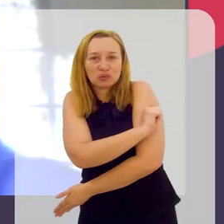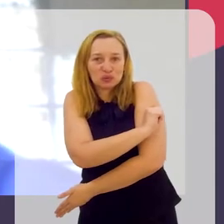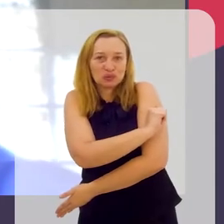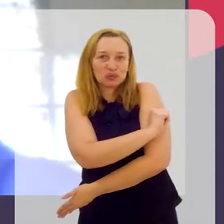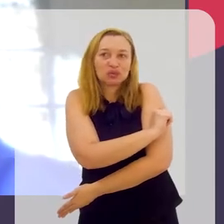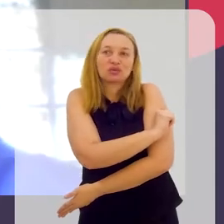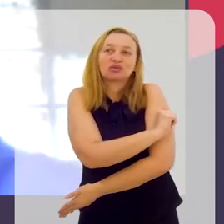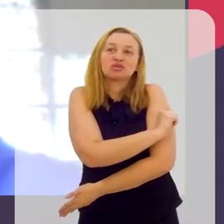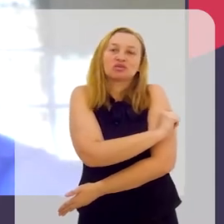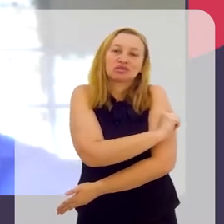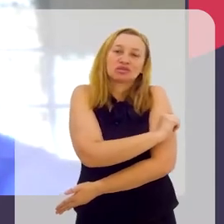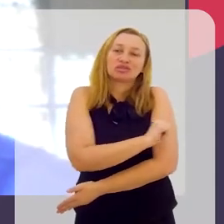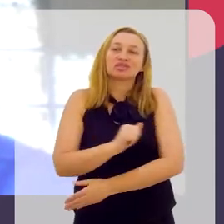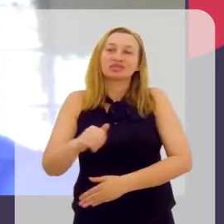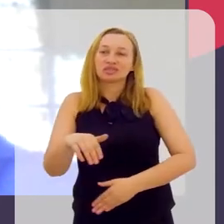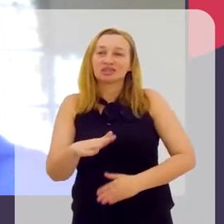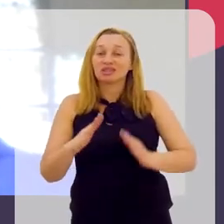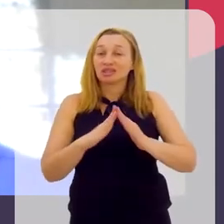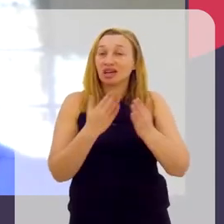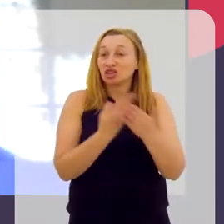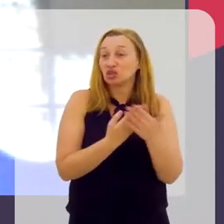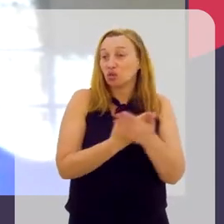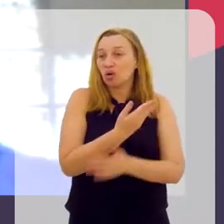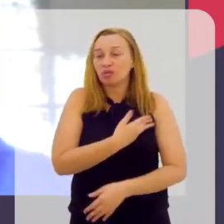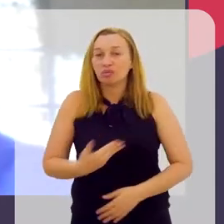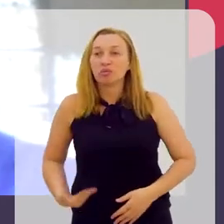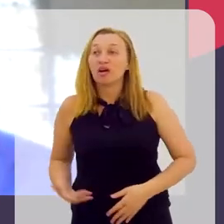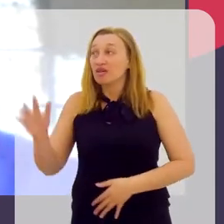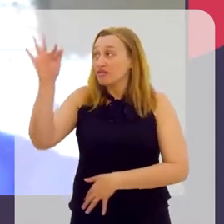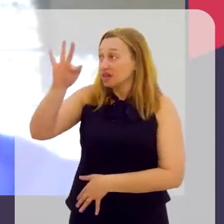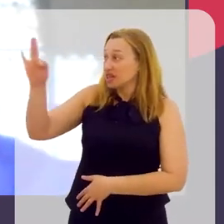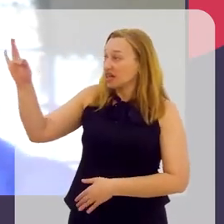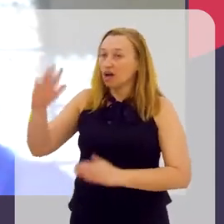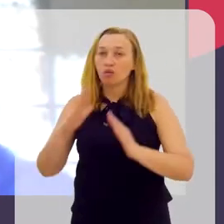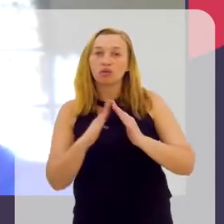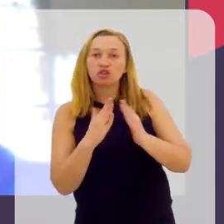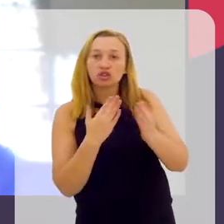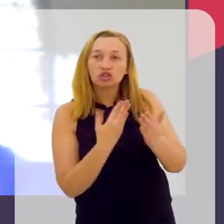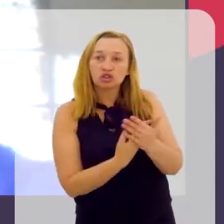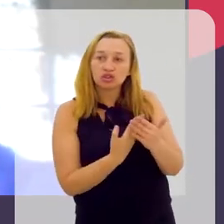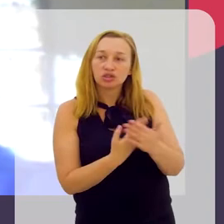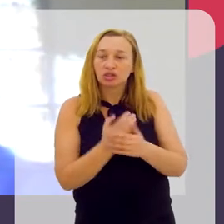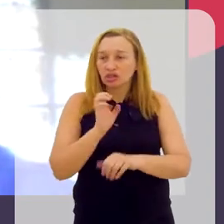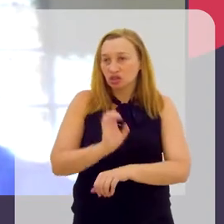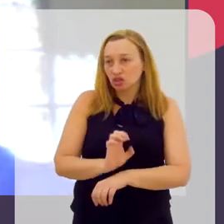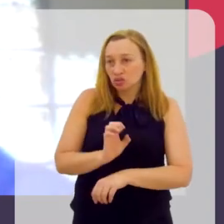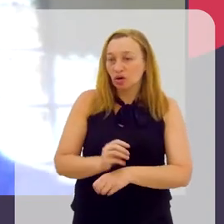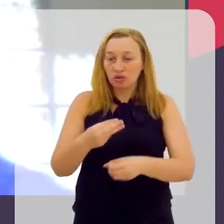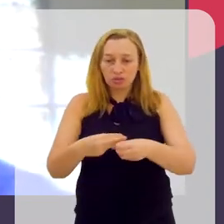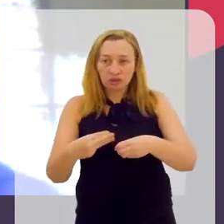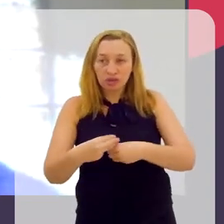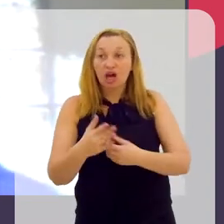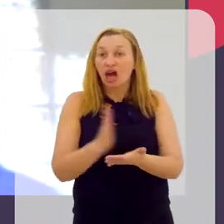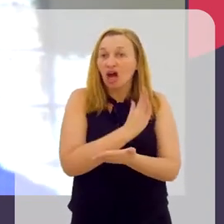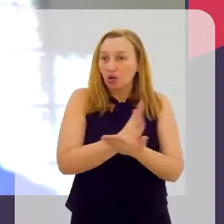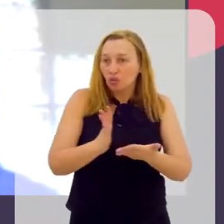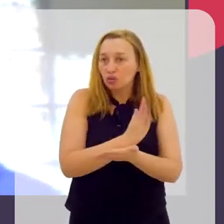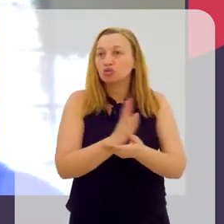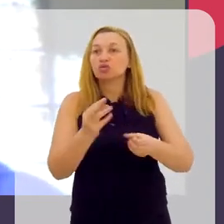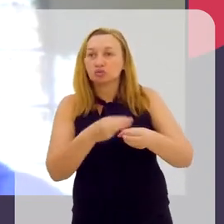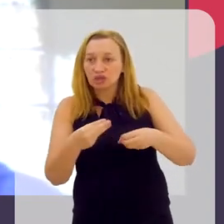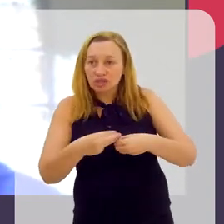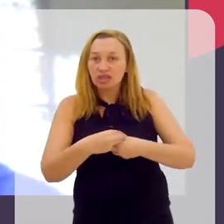estudantes, nossos meninos da rede pública, tanto federal, quanto estadual, quanto municipal, que alguns